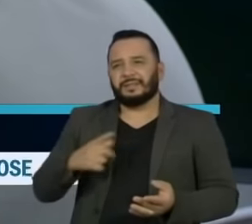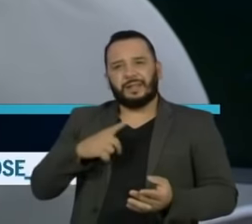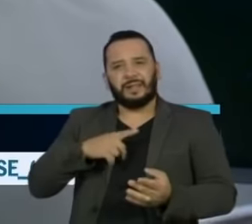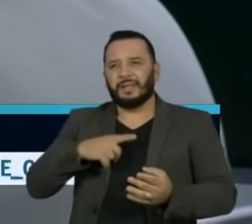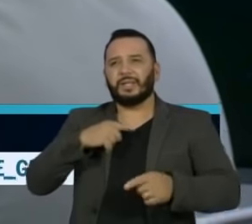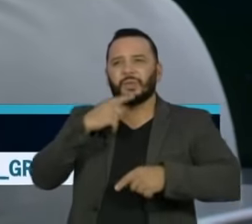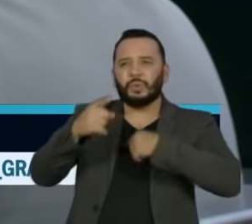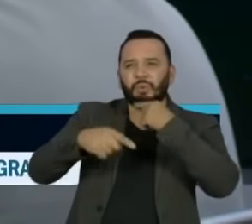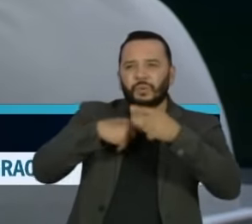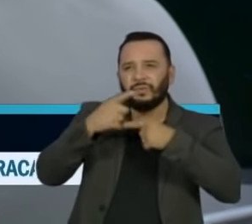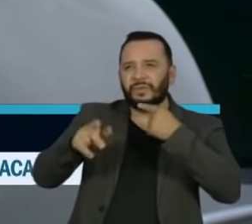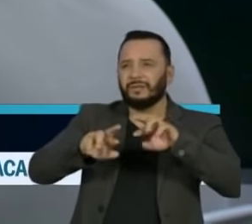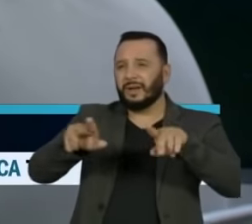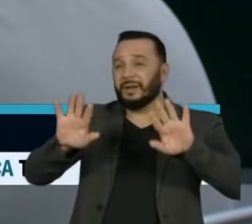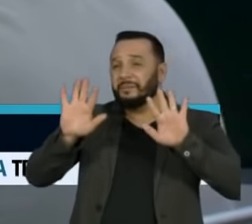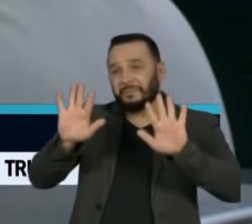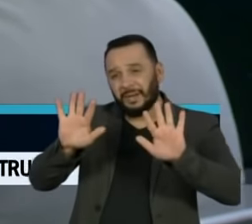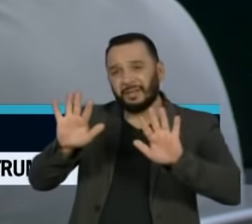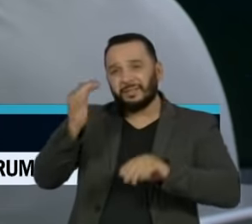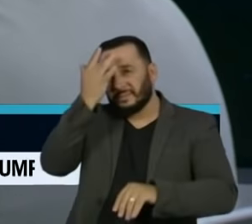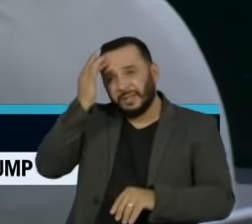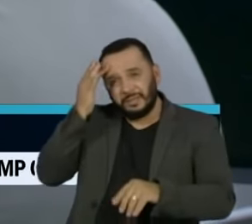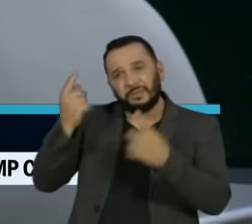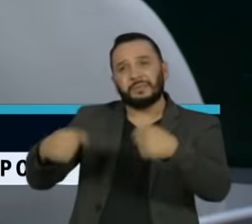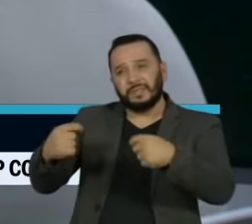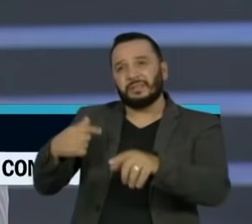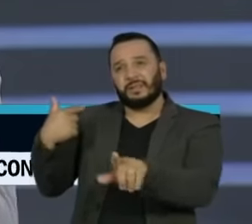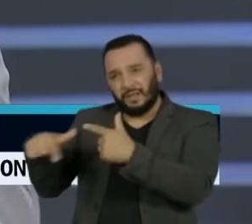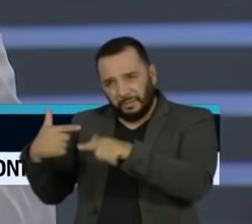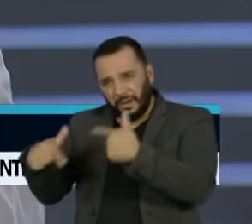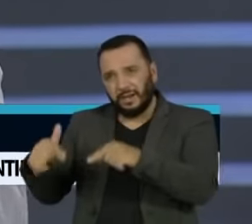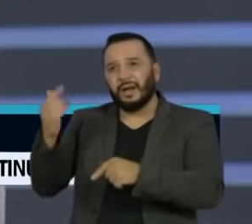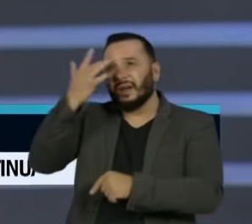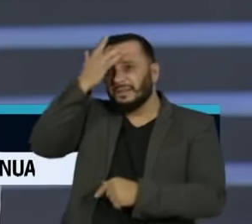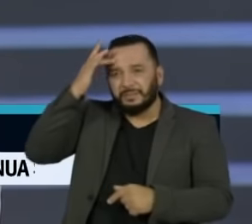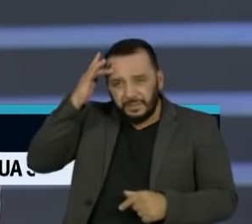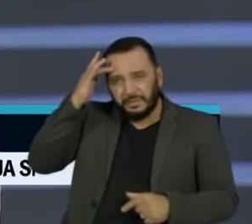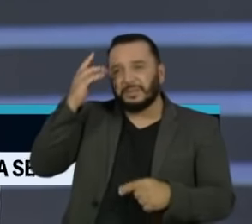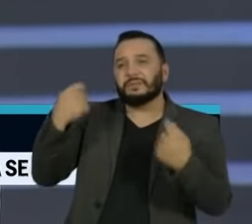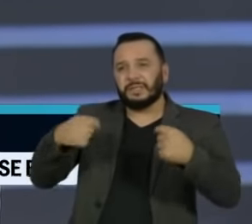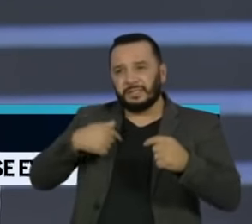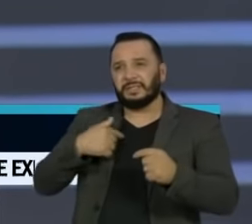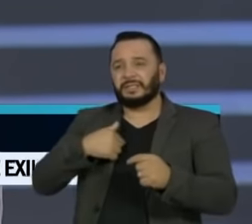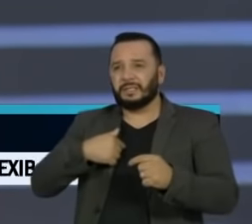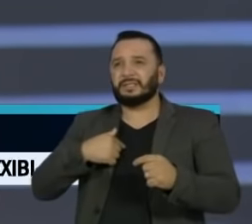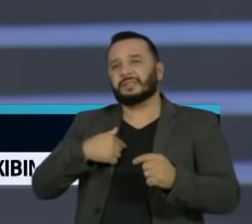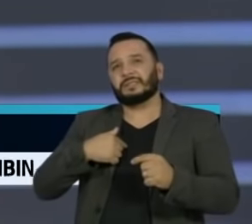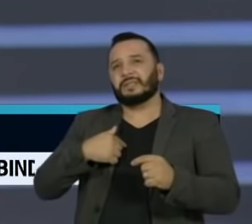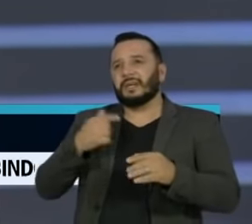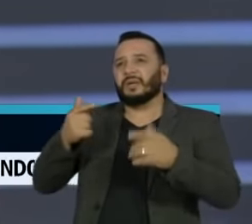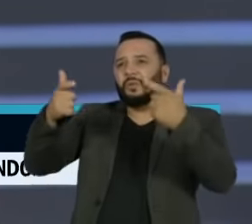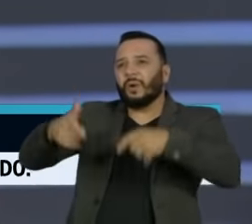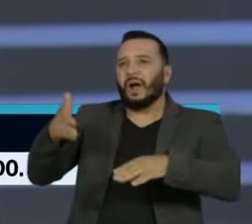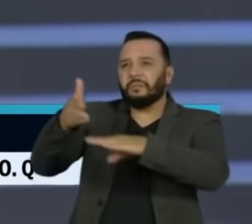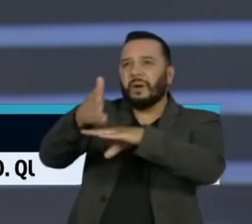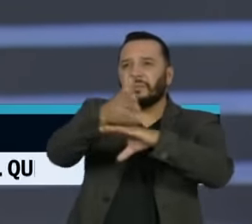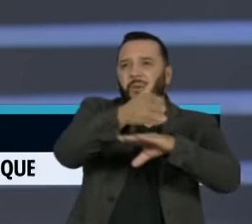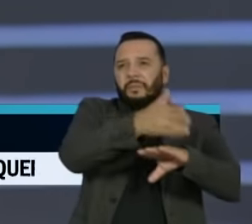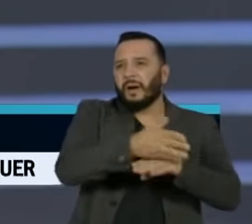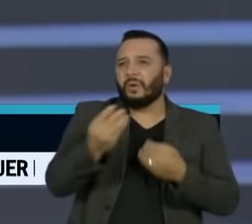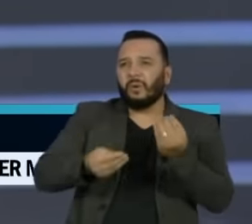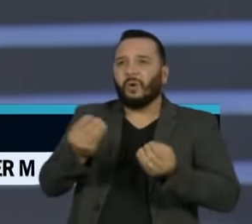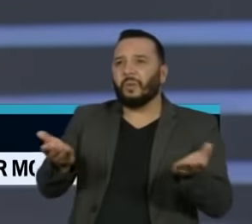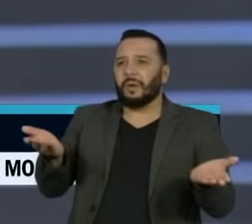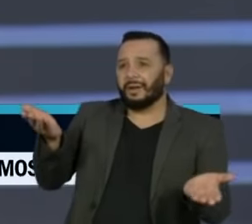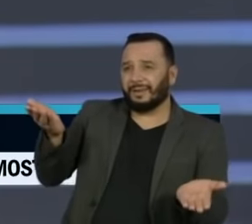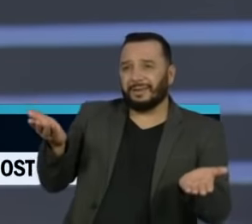pessoas precisam trabalhar, as pessoas precisam se locomover, as pessoas precisam se sustentar. Como é que a gente equilibra isso? Isso